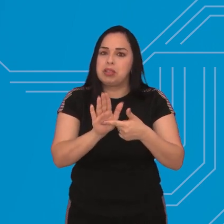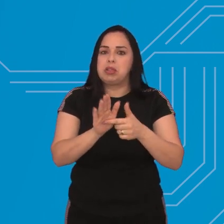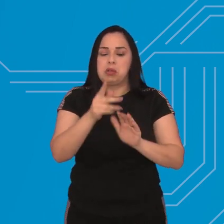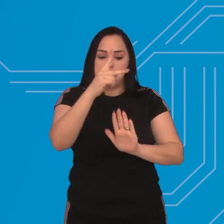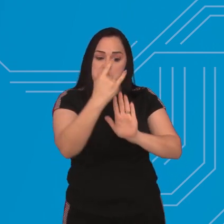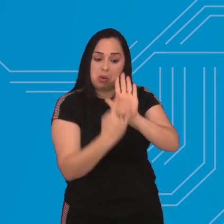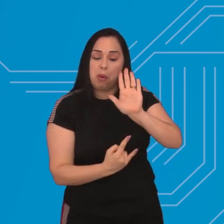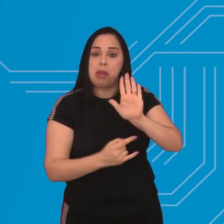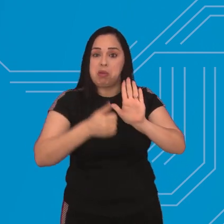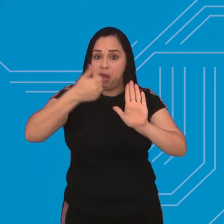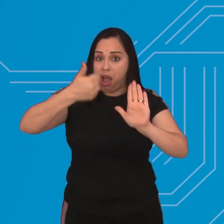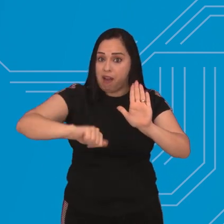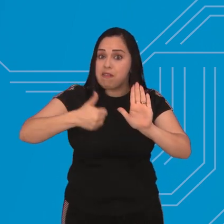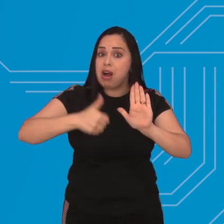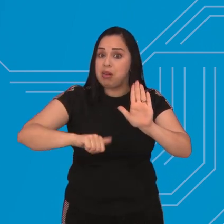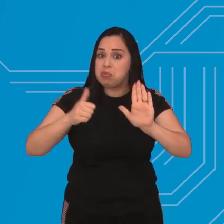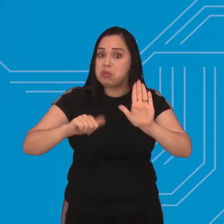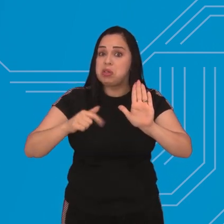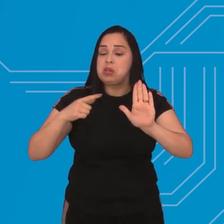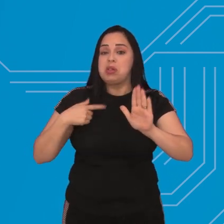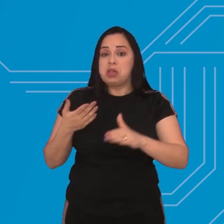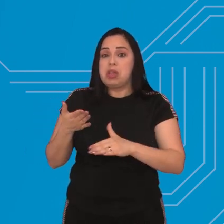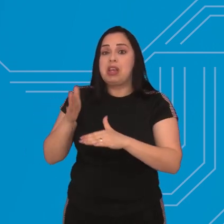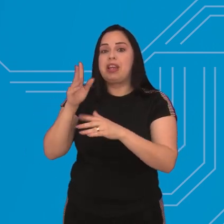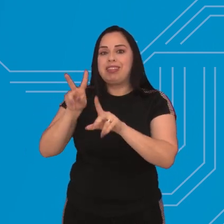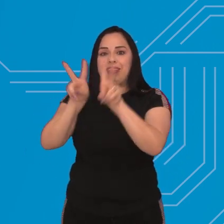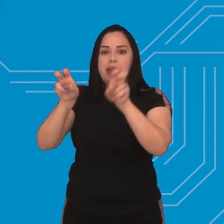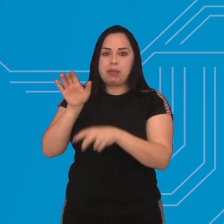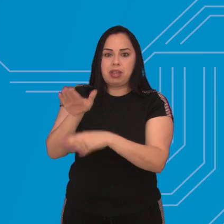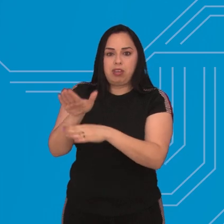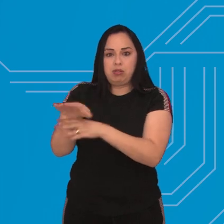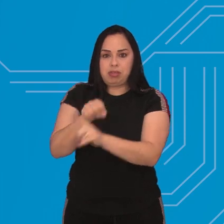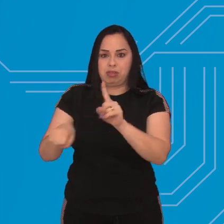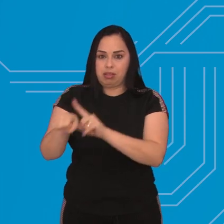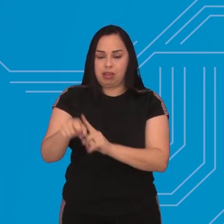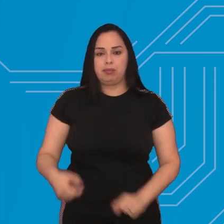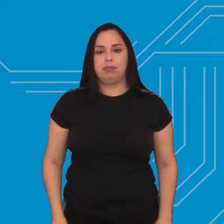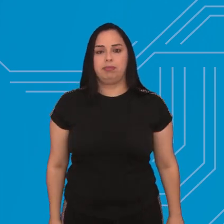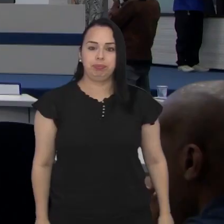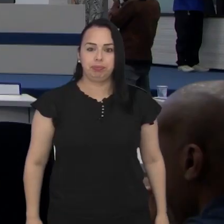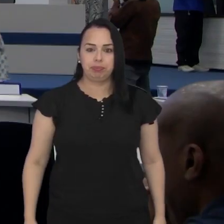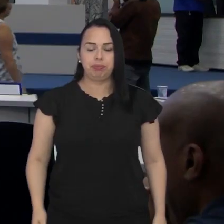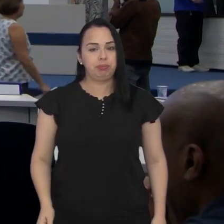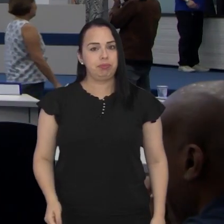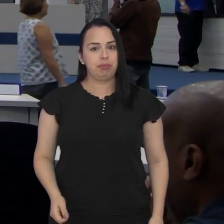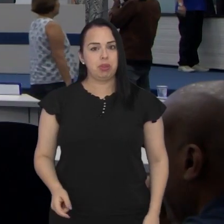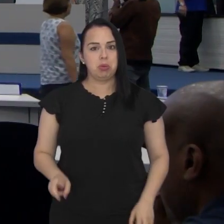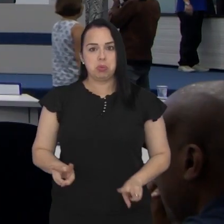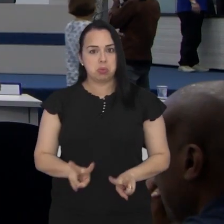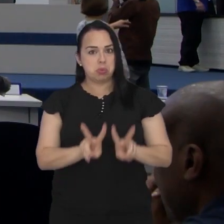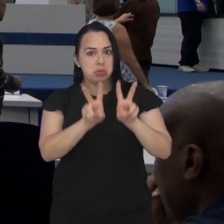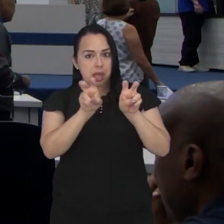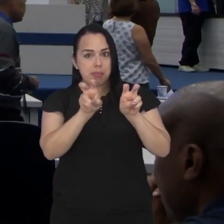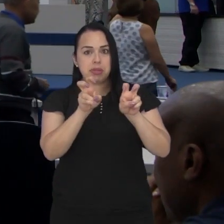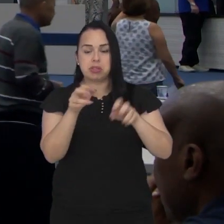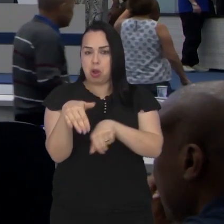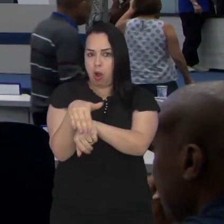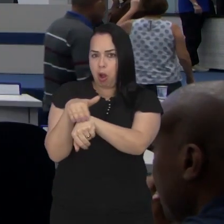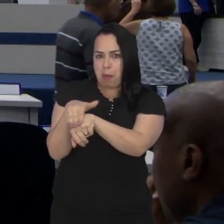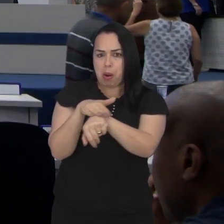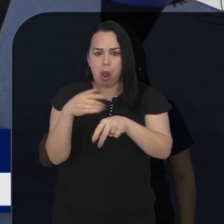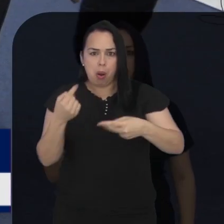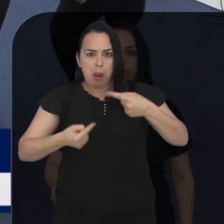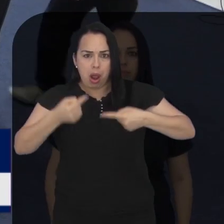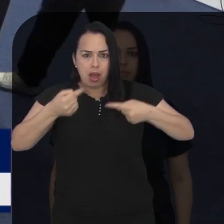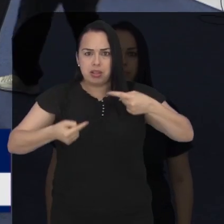contaram com a apreciação de documentos e o debate de assuntos de interesse público. Confira. Entre os assuntos debatidos pelos